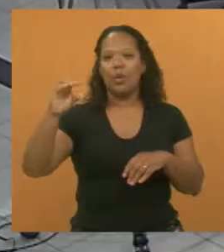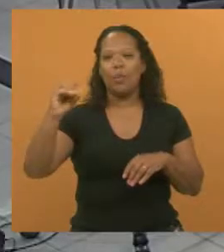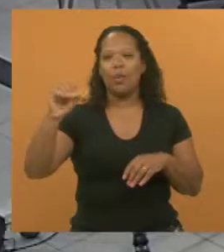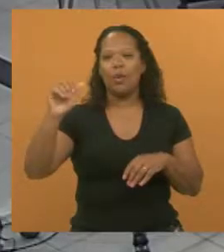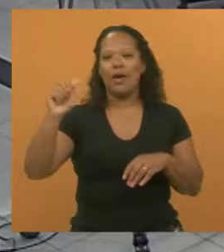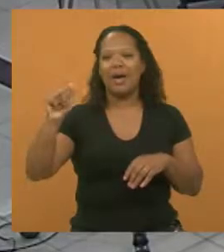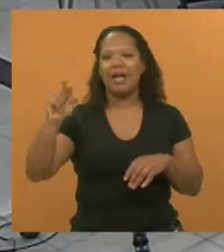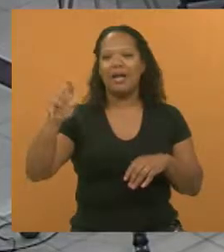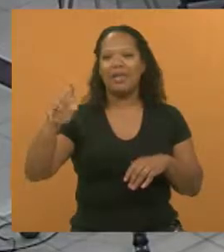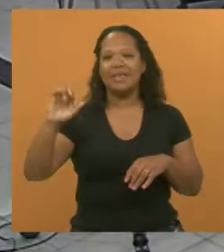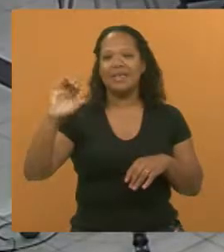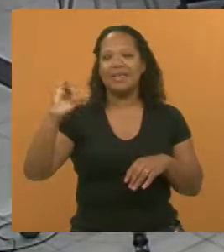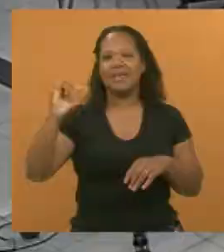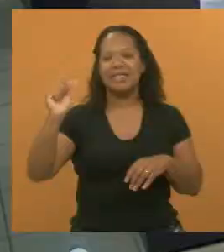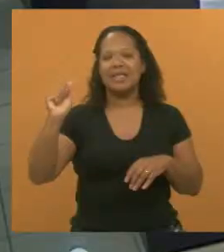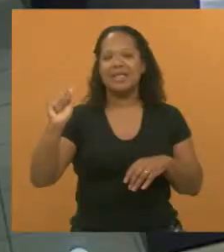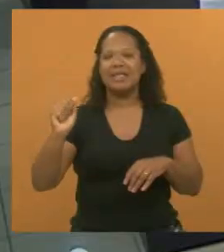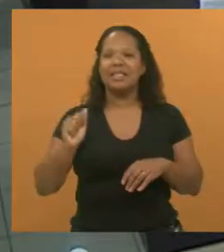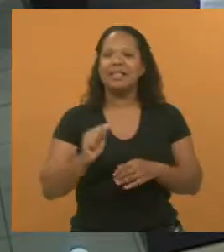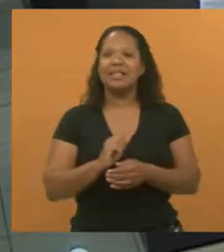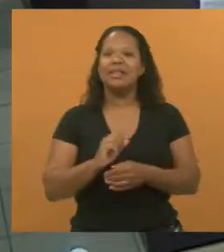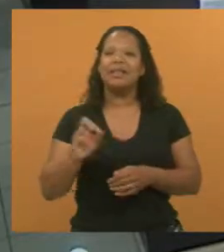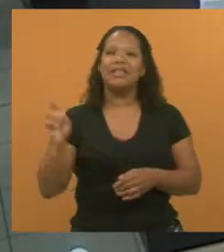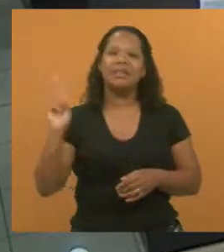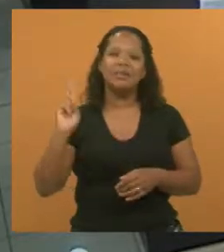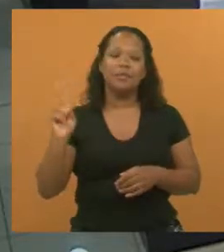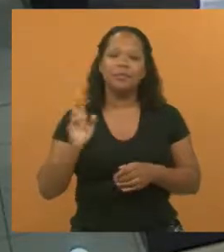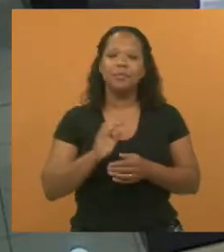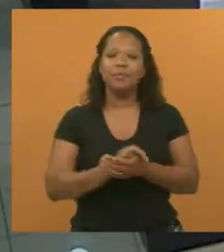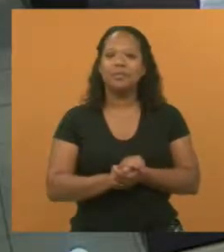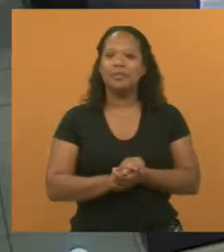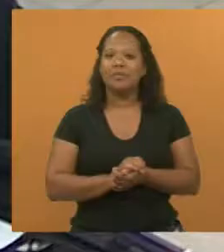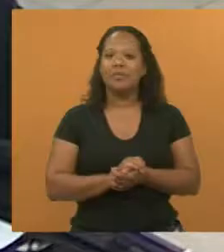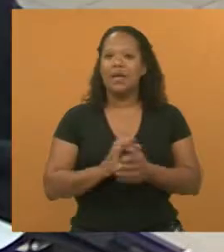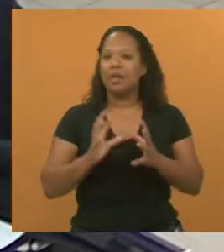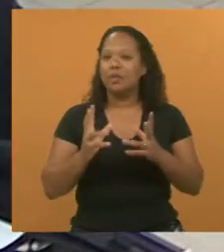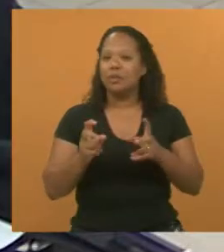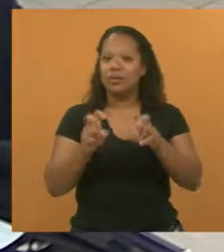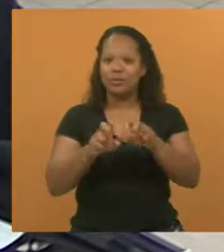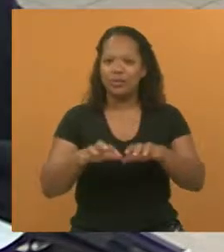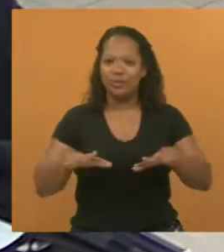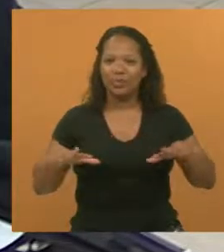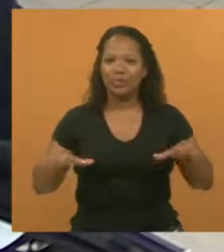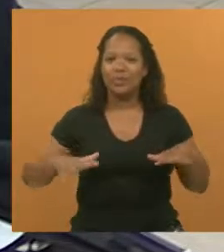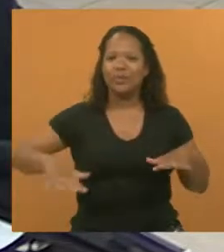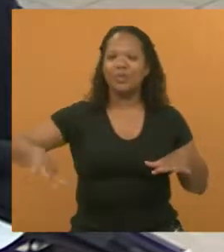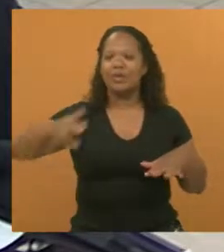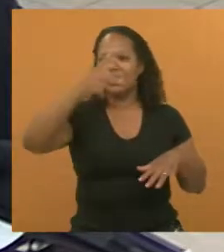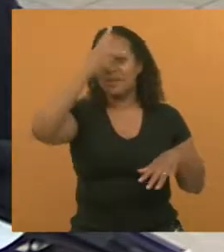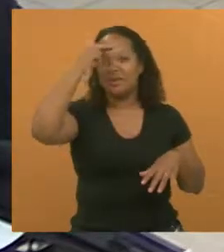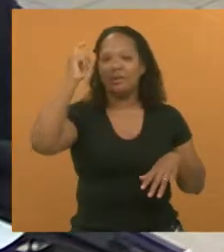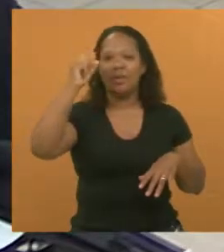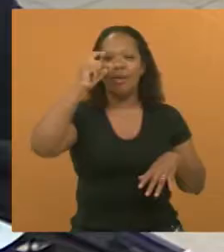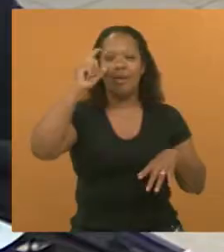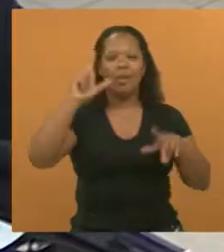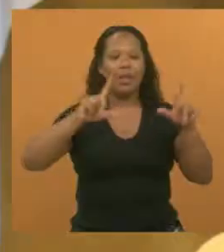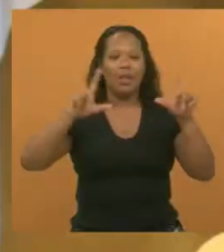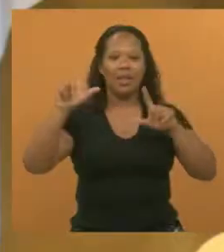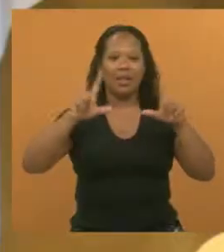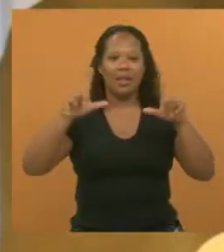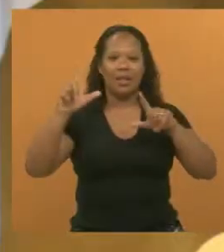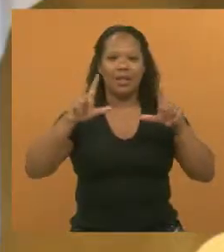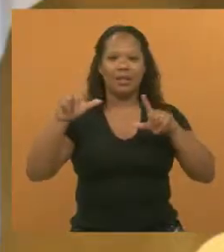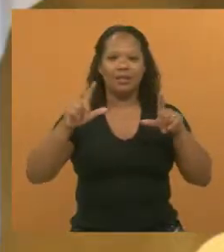assessores, José Roberto, Sr. Alberto, na plenária, jacareense, que nos está assistindo,